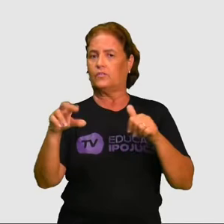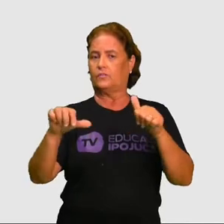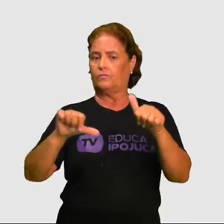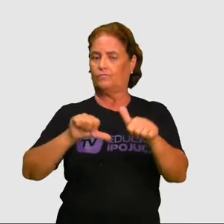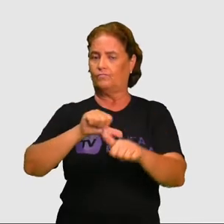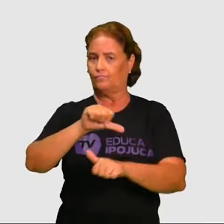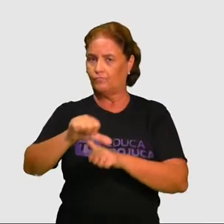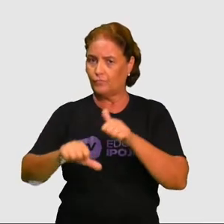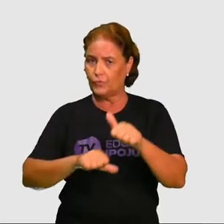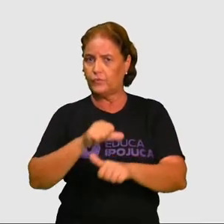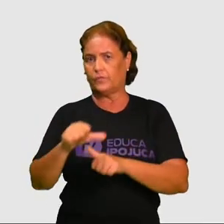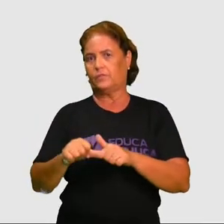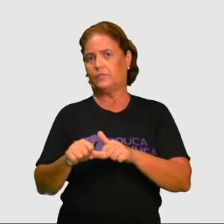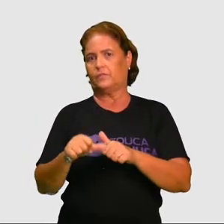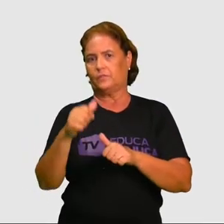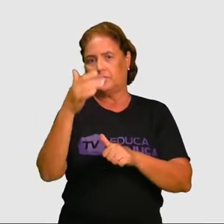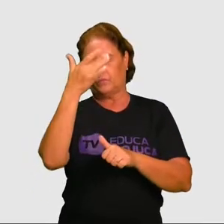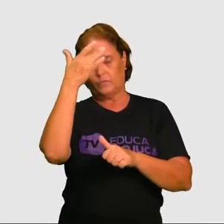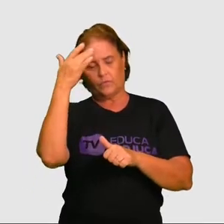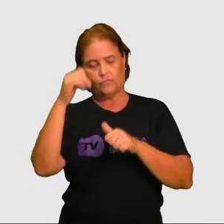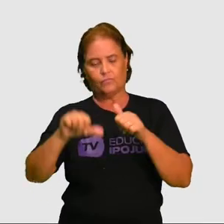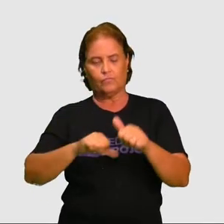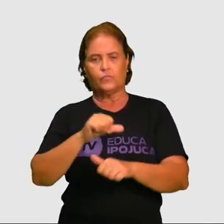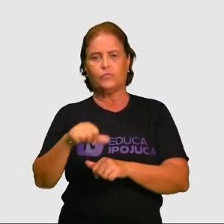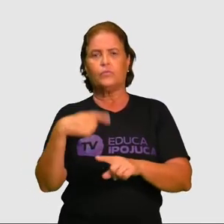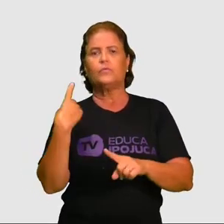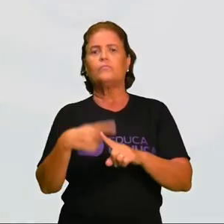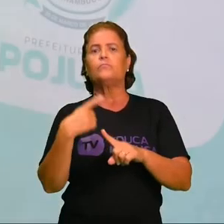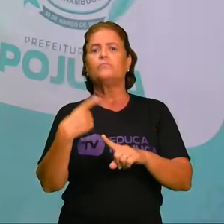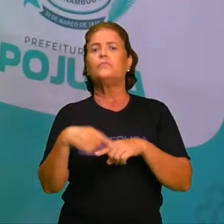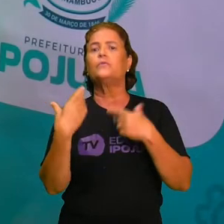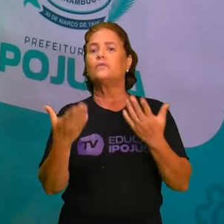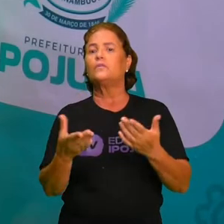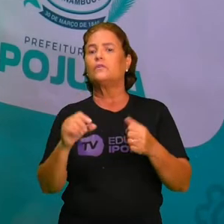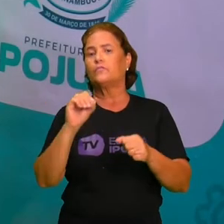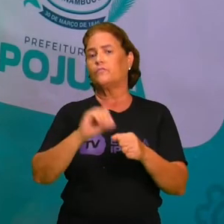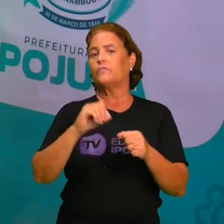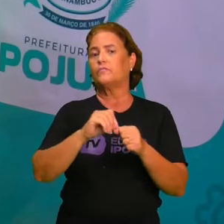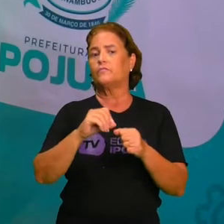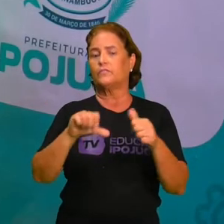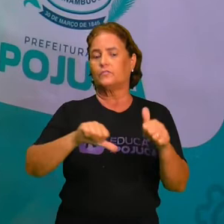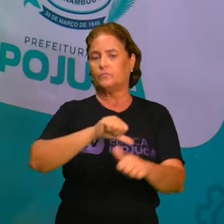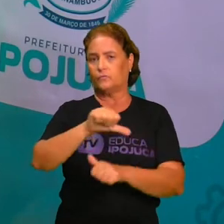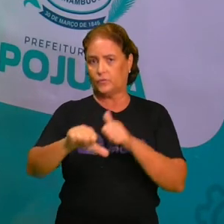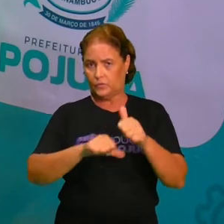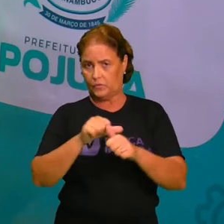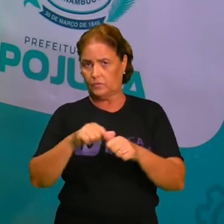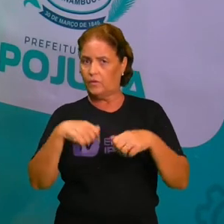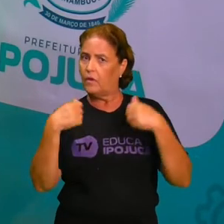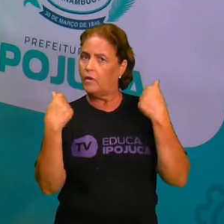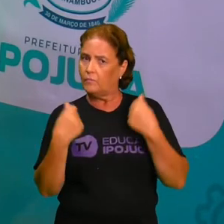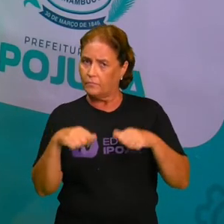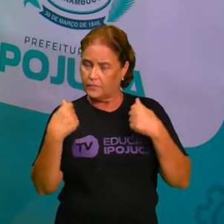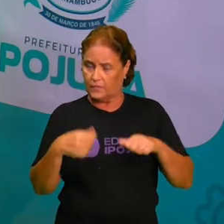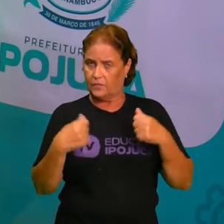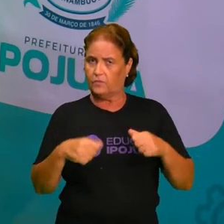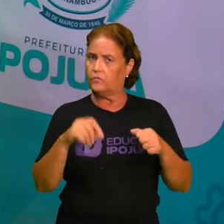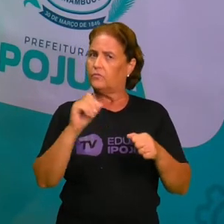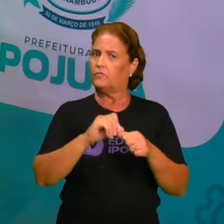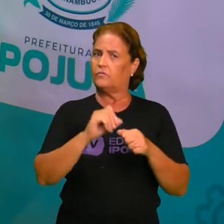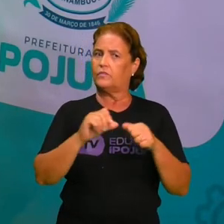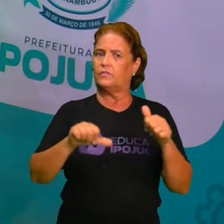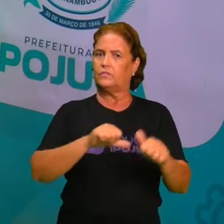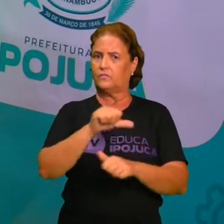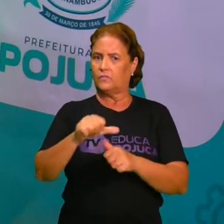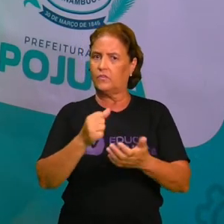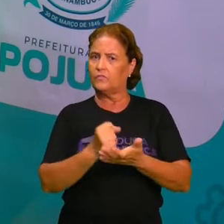alterada pelas pessoas. E por que essas alterações foram feitas? Elas foram necessárias, essas alterações? Ela